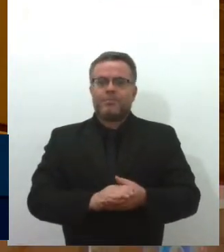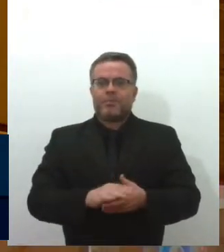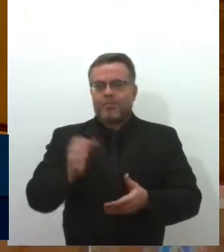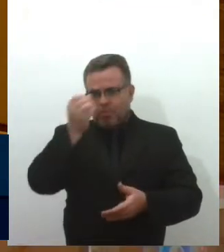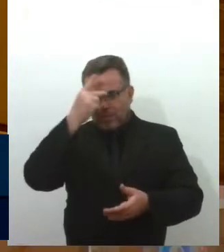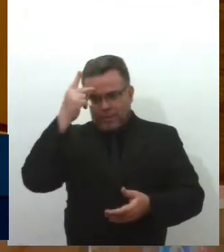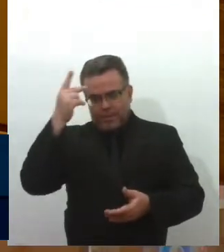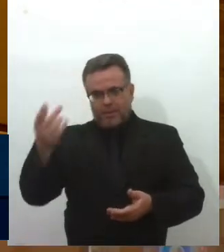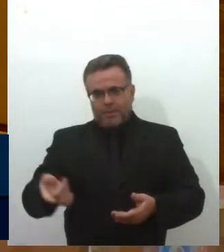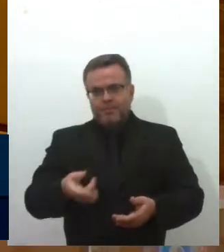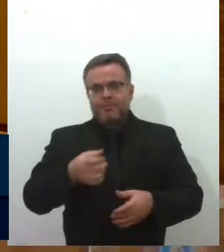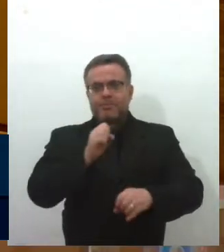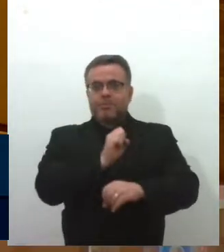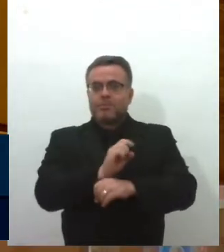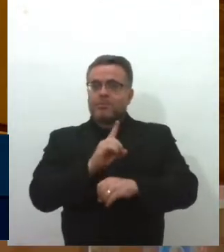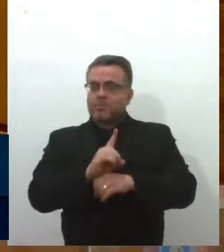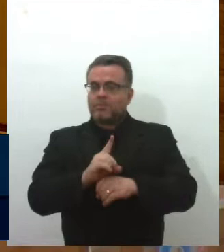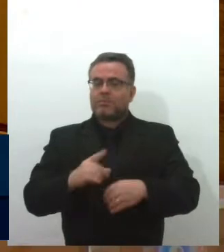Simão Dias,